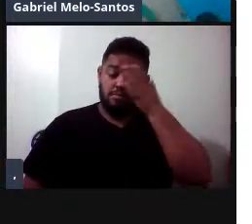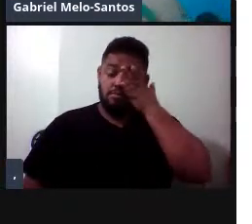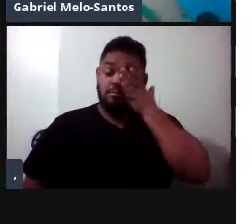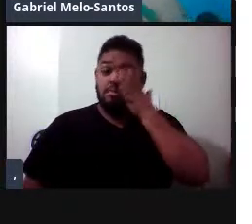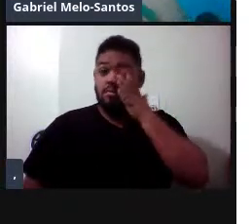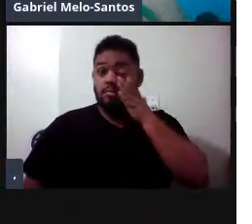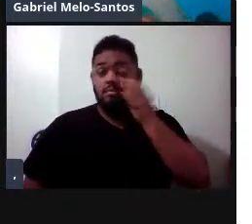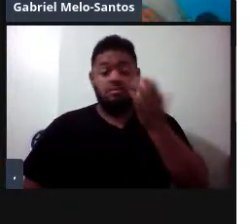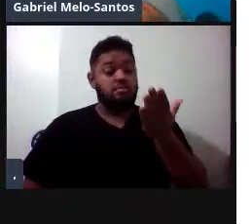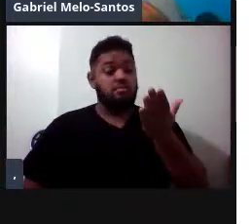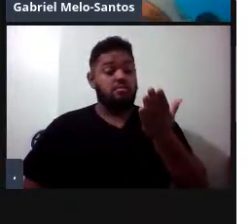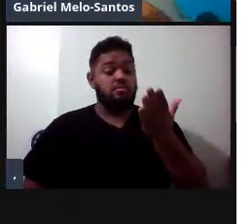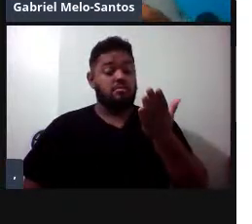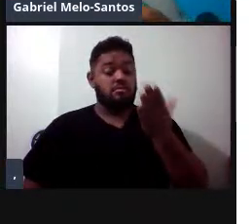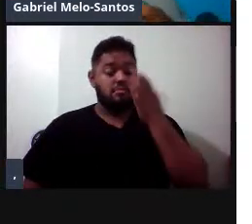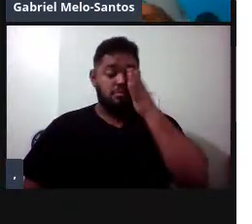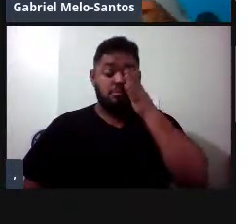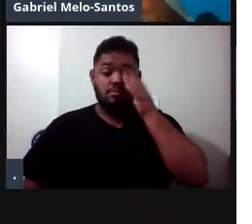a gente vai conseguir ter uma,